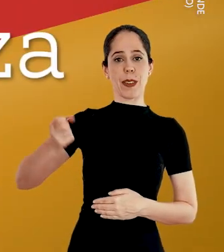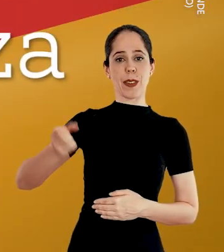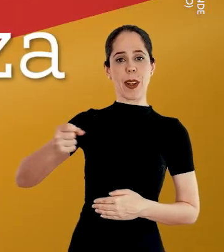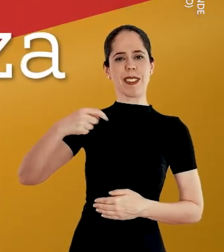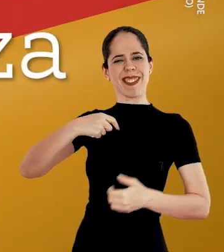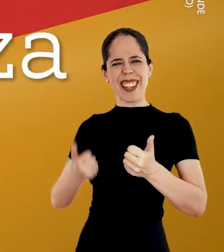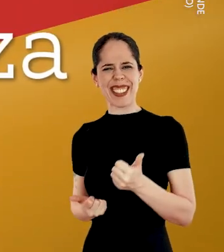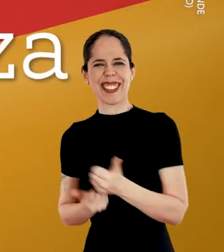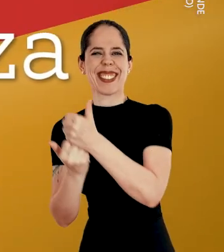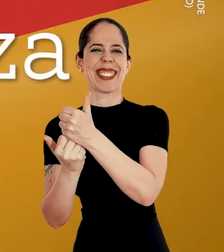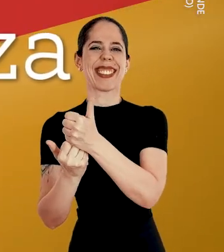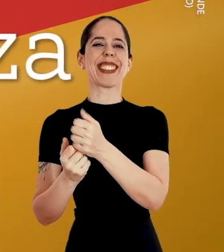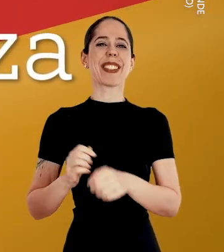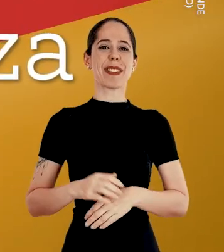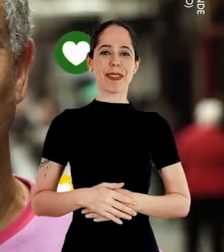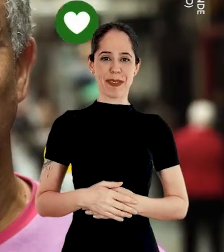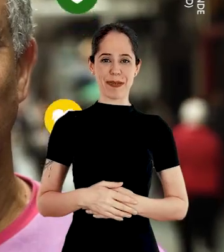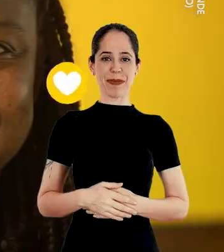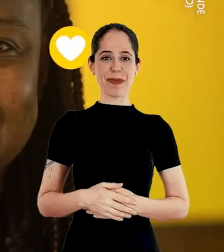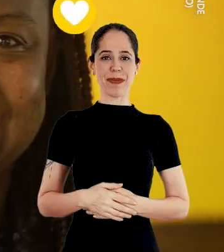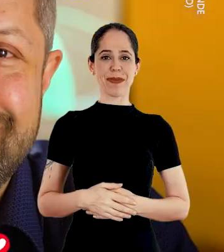Eduardo que eu vou.